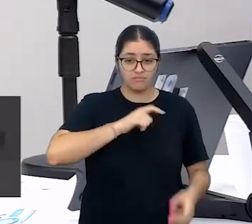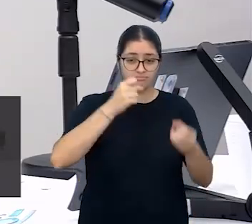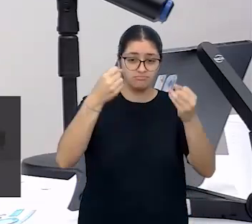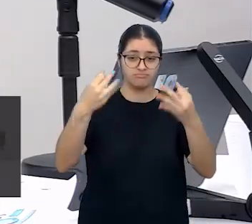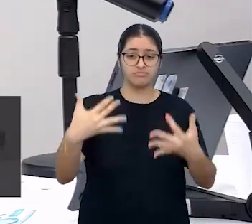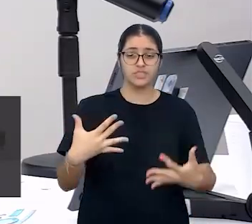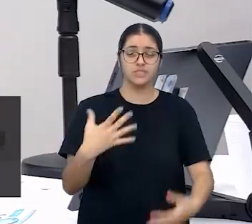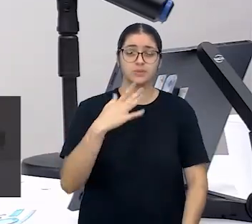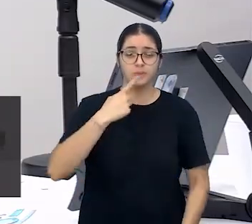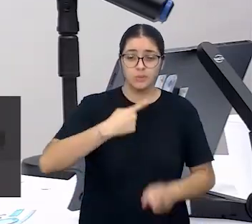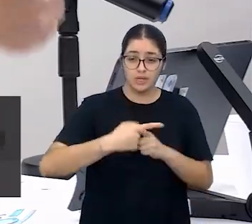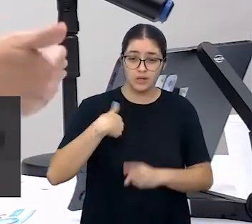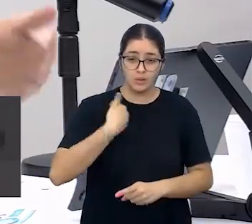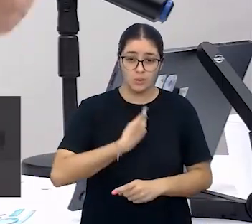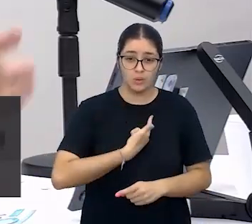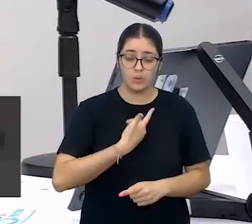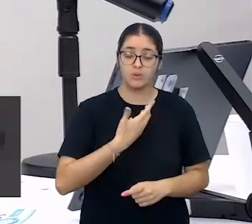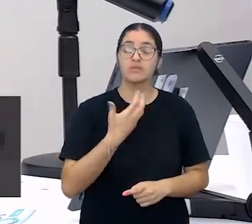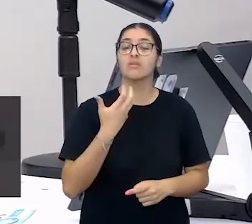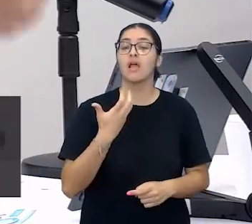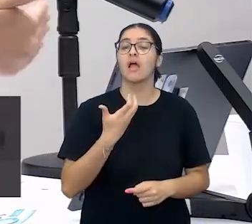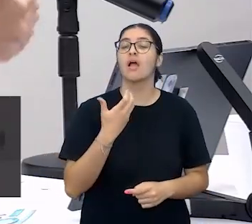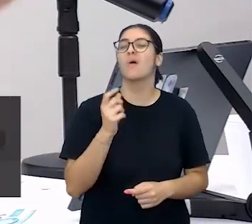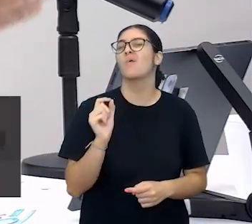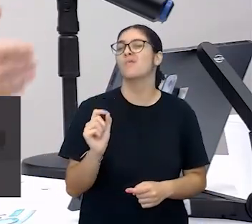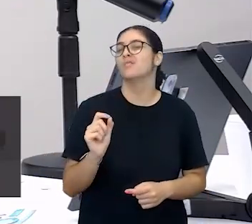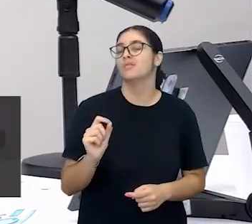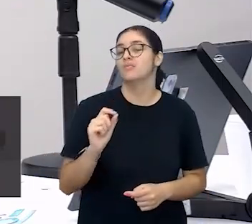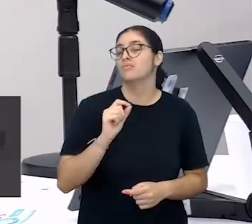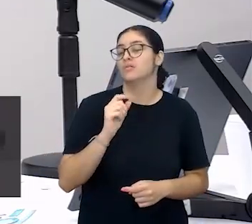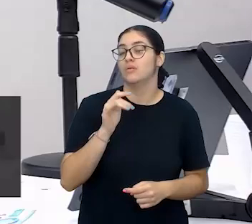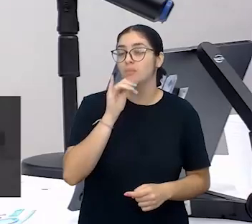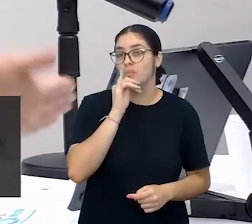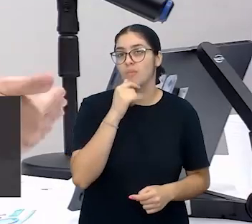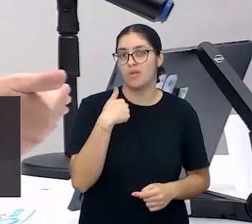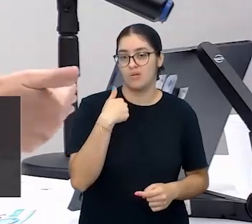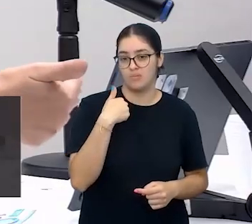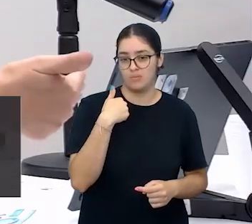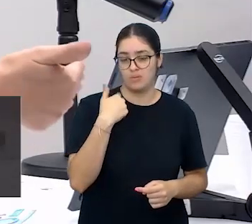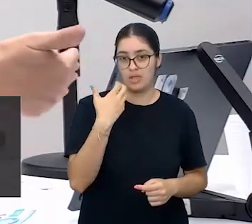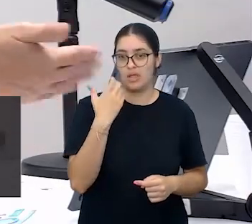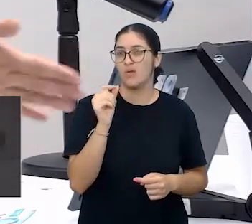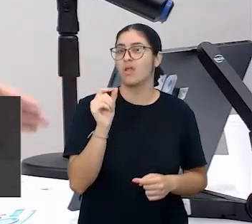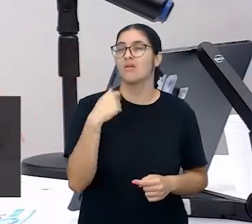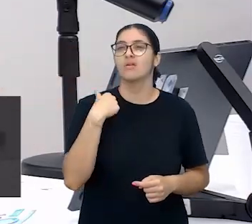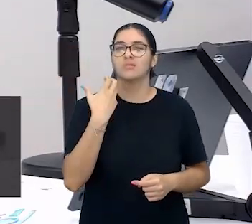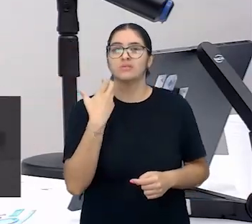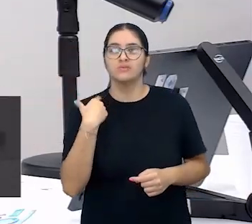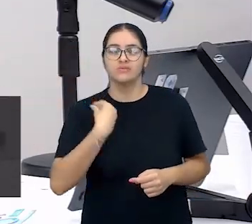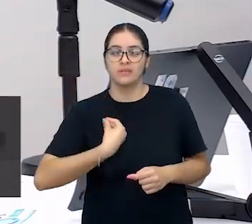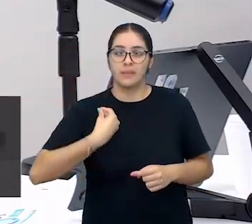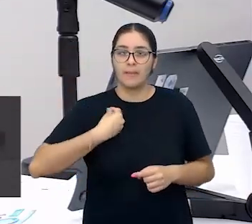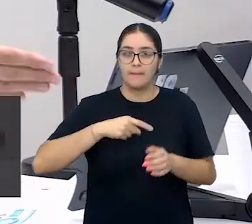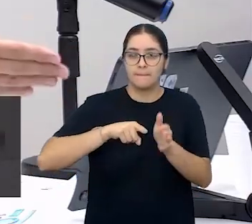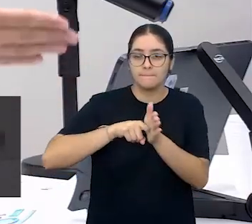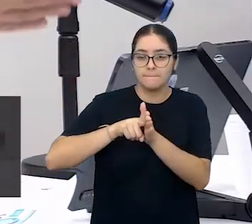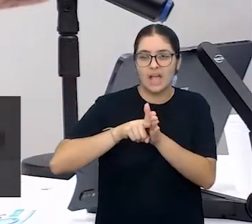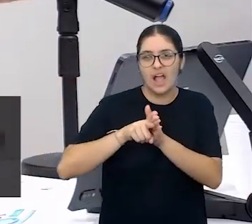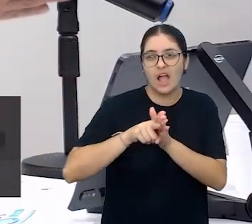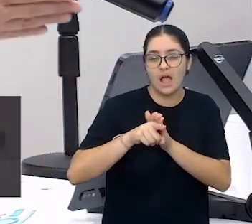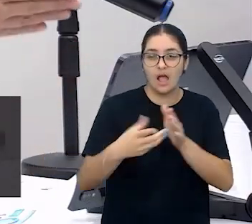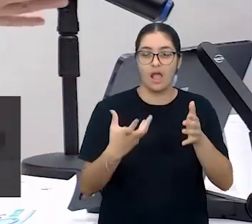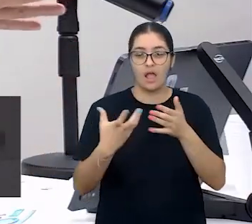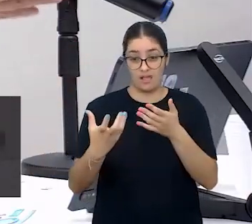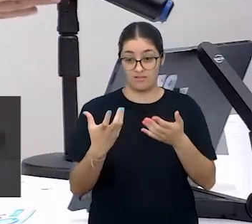gente quer buscar algo. O que a gente busca? A gente busca explicações. E Ferreiro e Teberosky